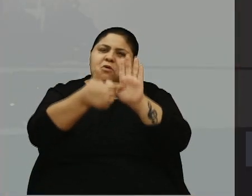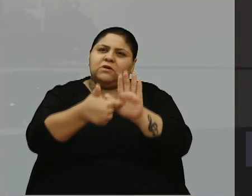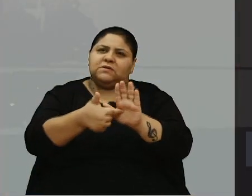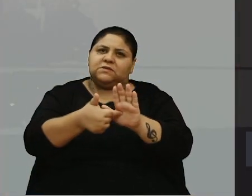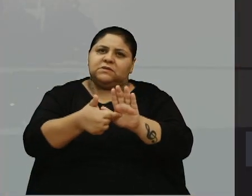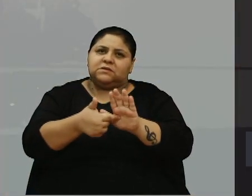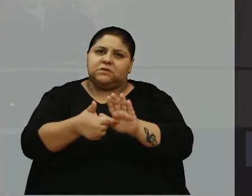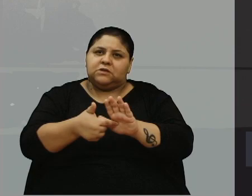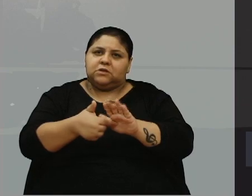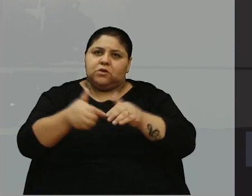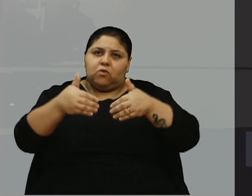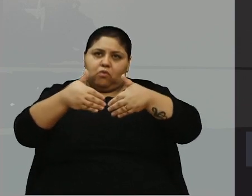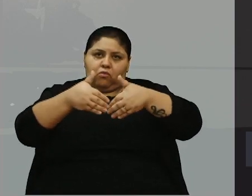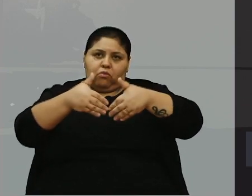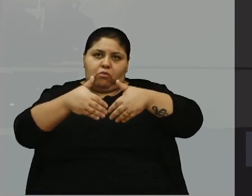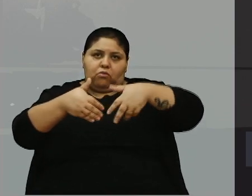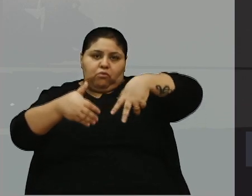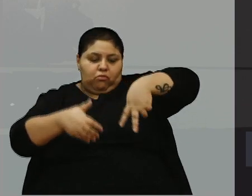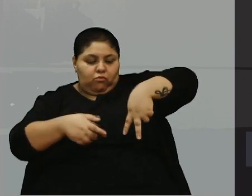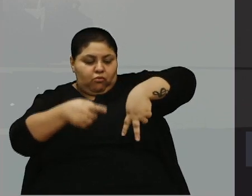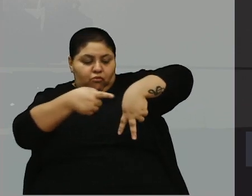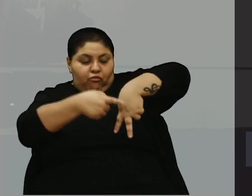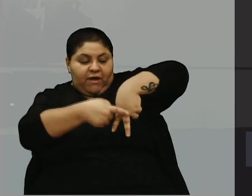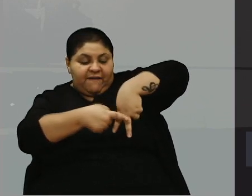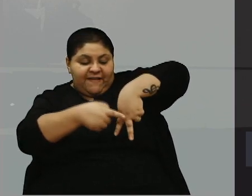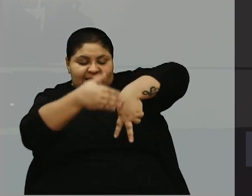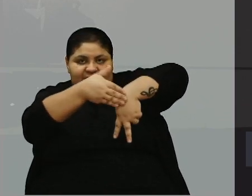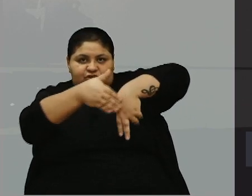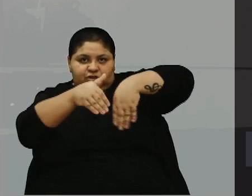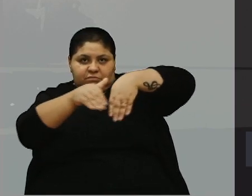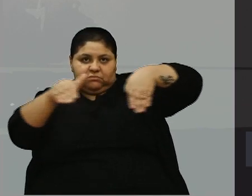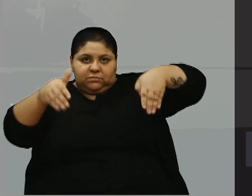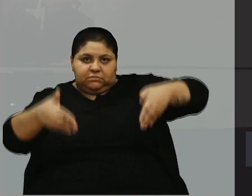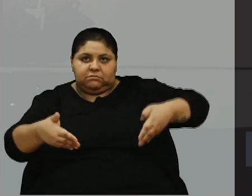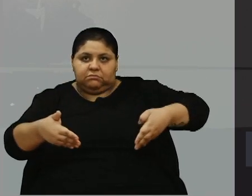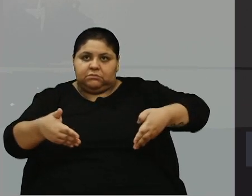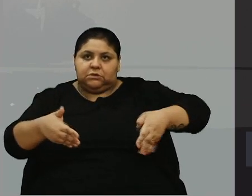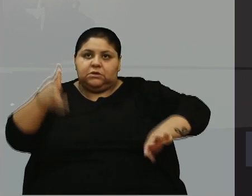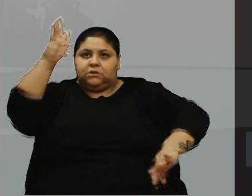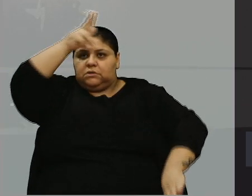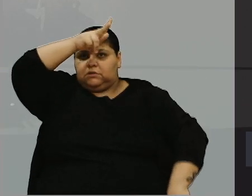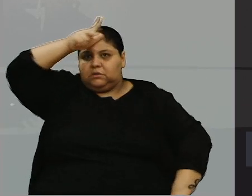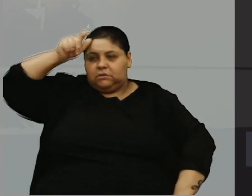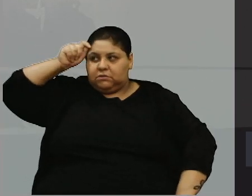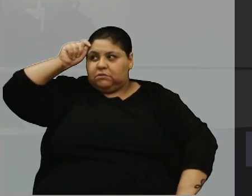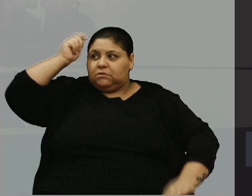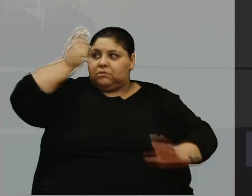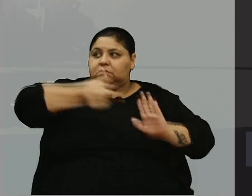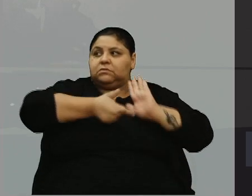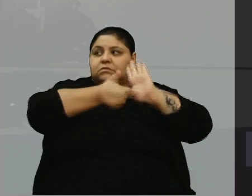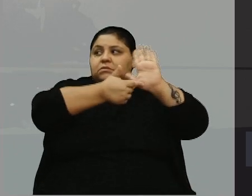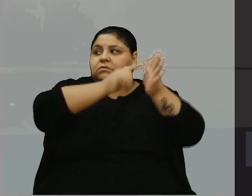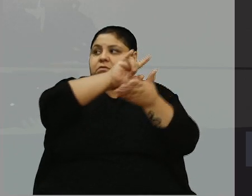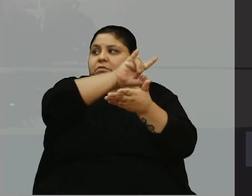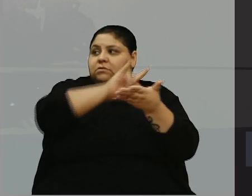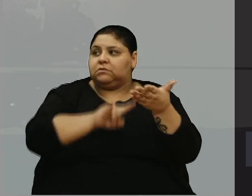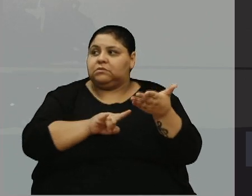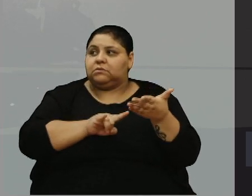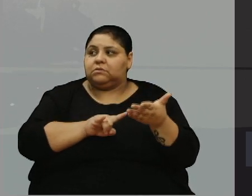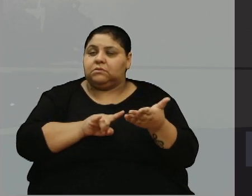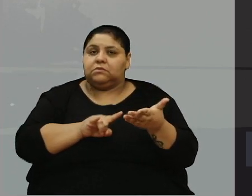A prefeitura foi lá e saiu dos boletins que estava